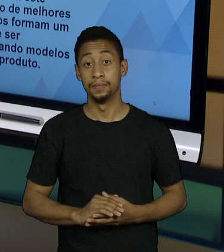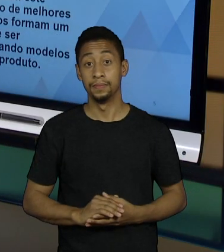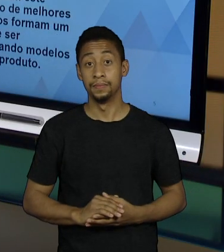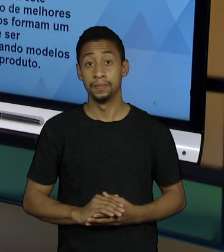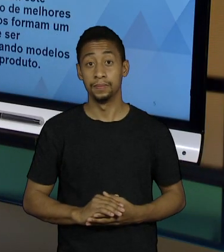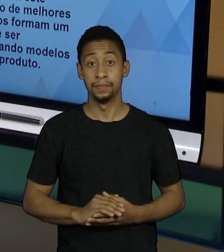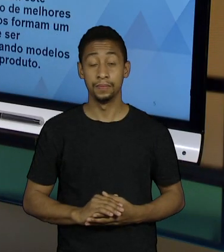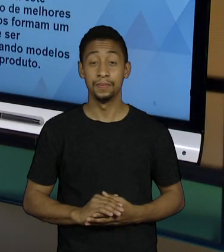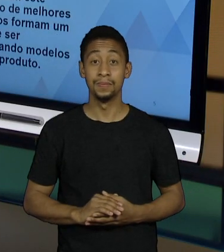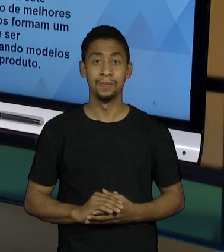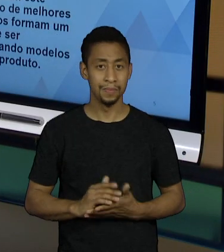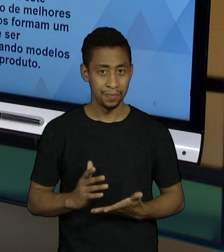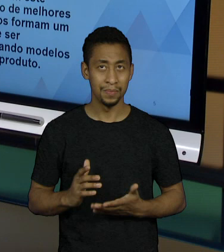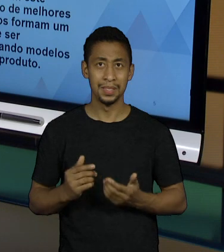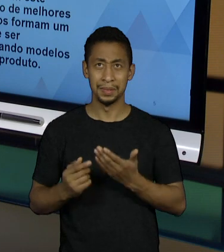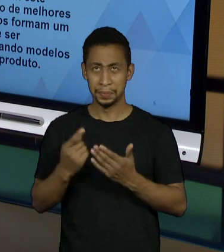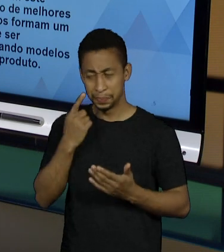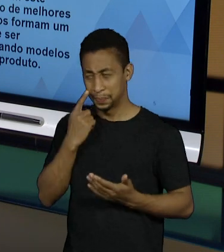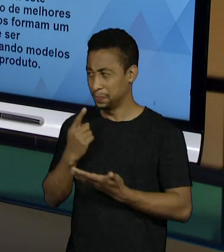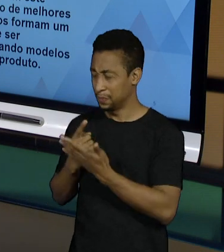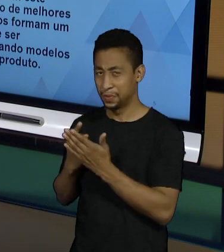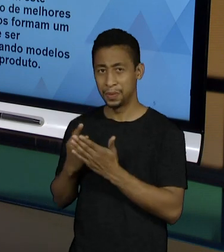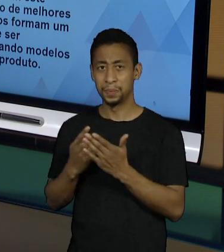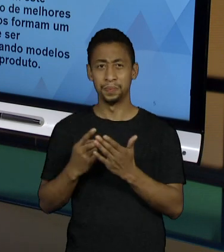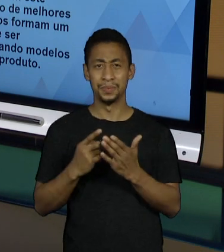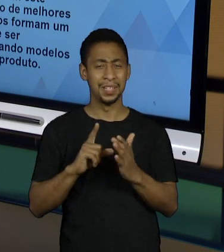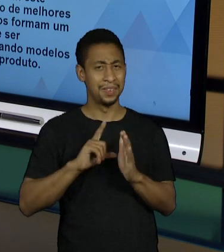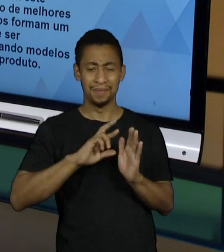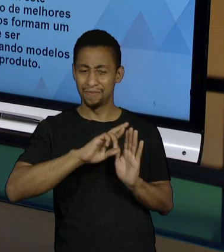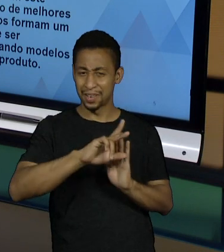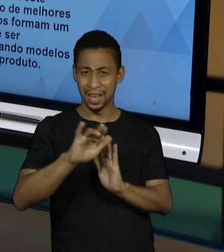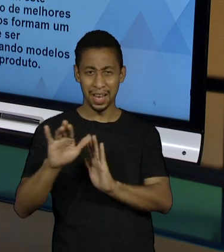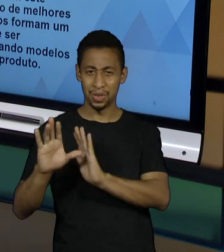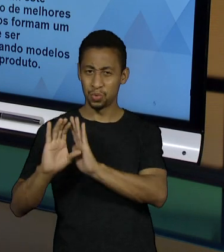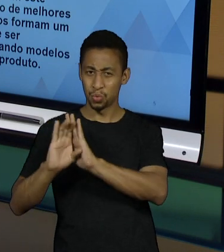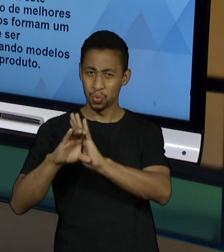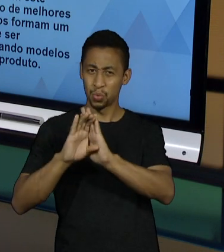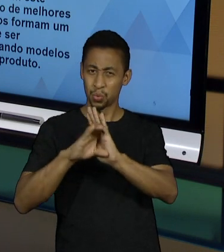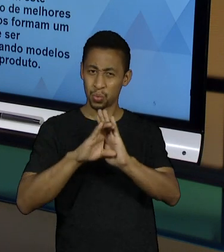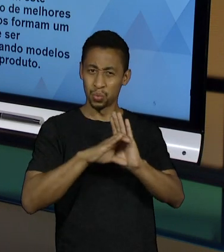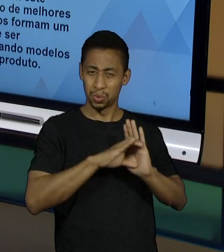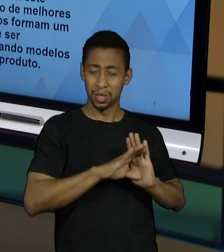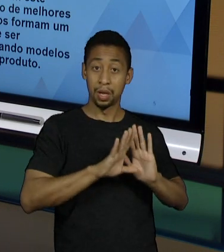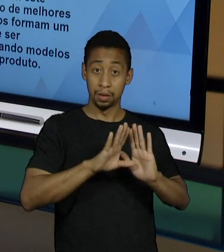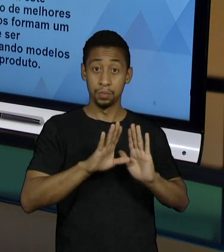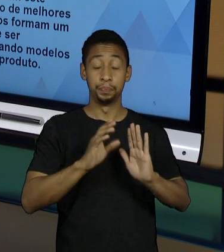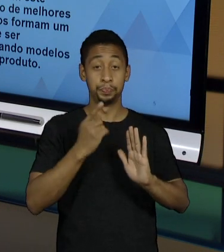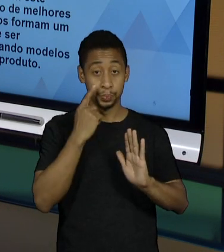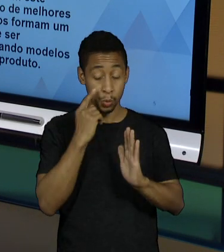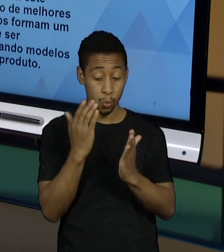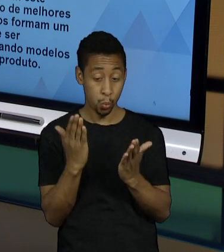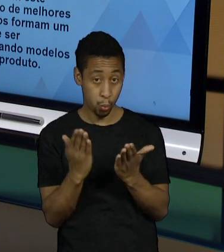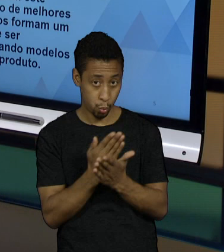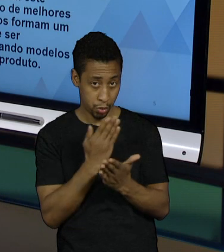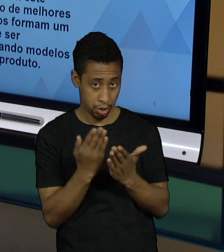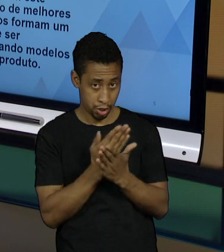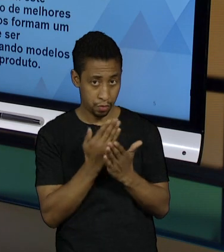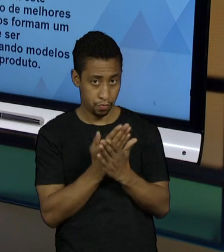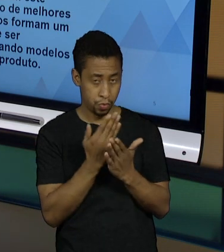Então, com todo esse emaranhado de conceitos, existe na literatura o chamado modelo de referência.